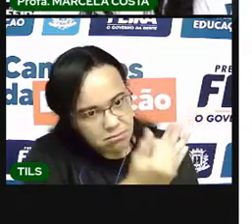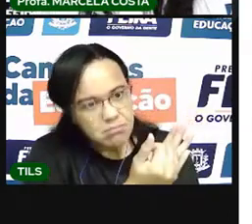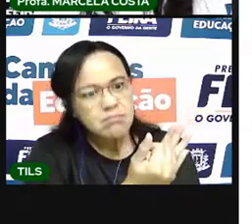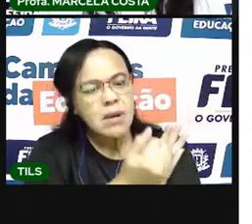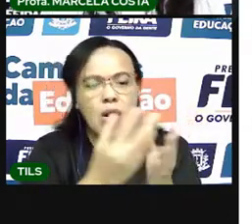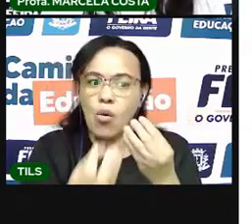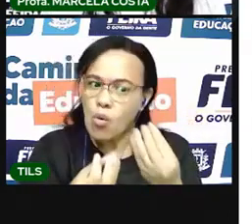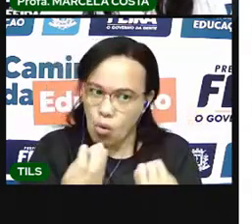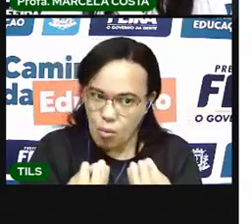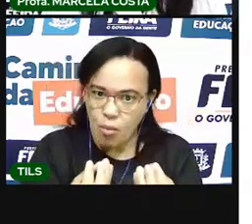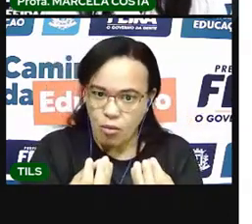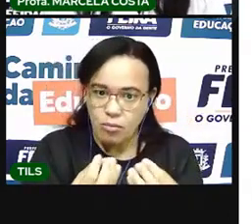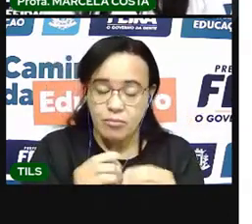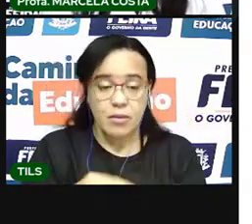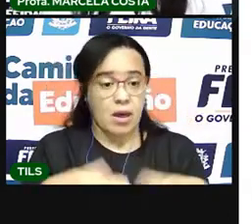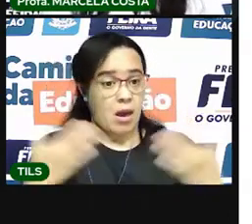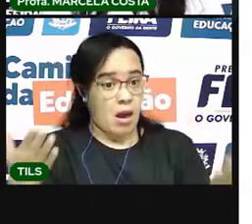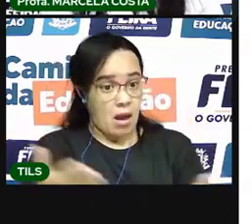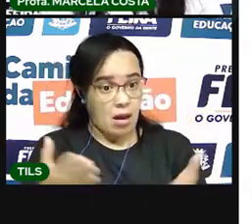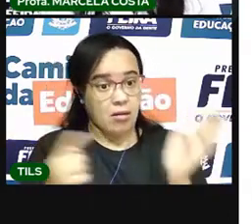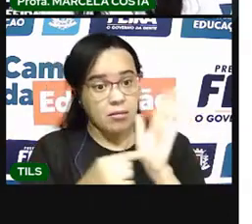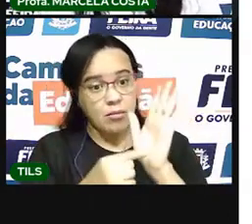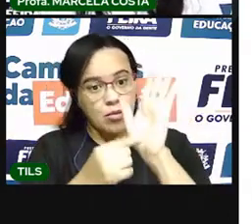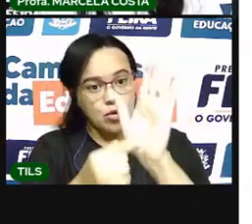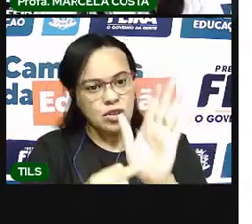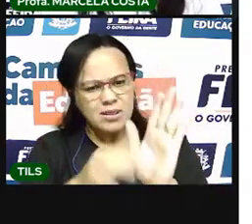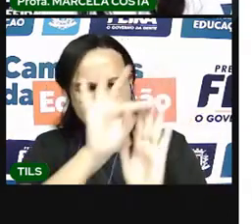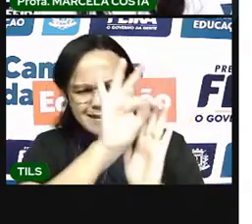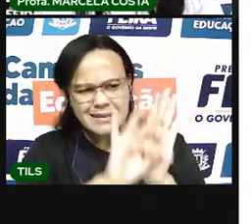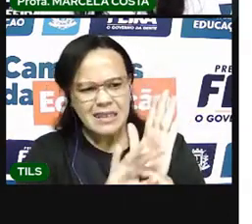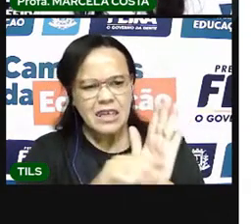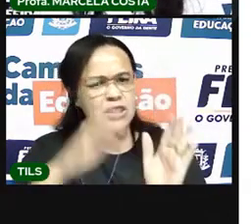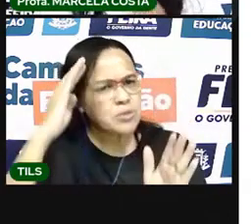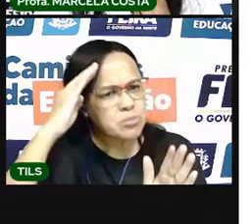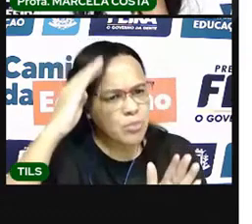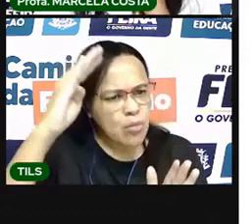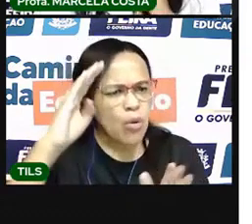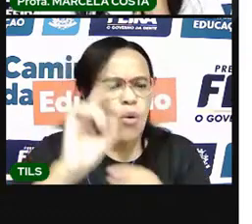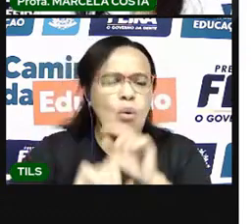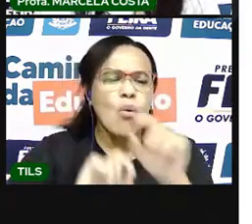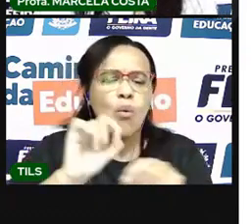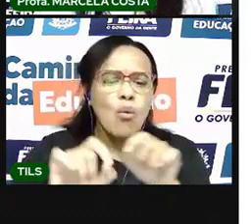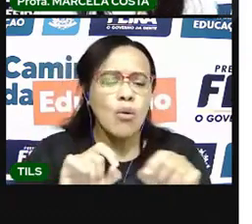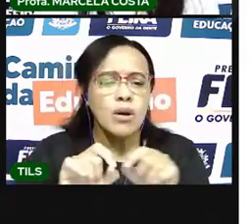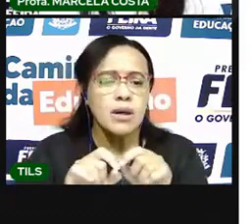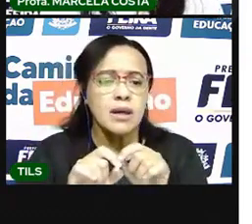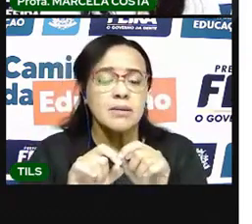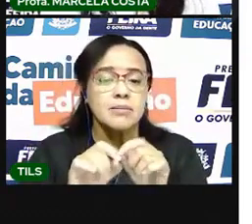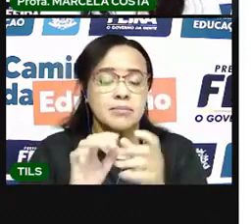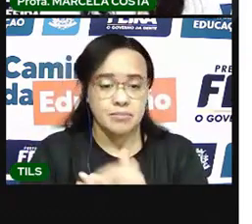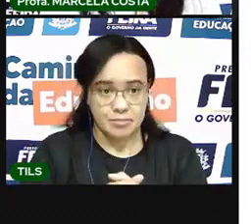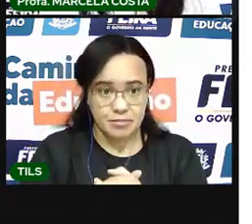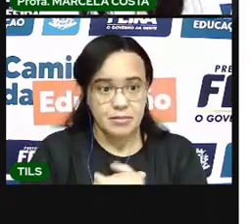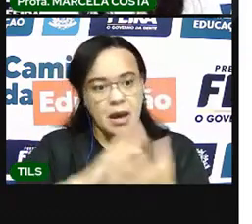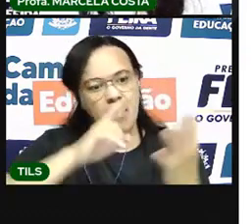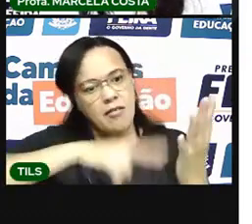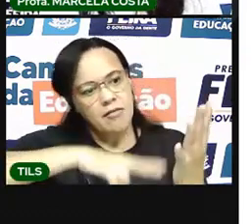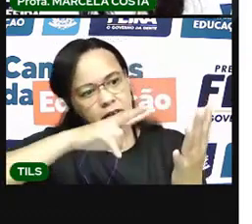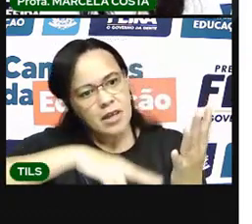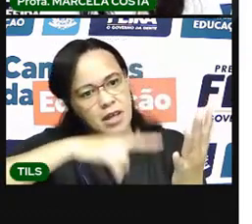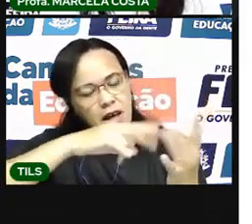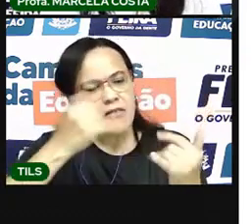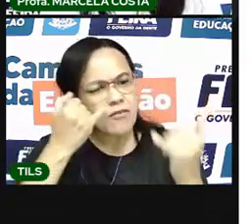quais os elementos principais desse texto para a gente aprender a localizar as informações quando a gente for